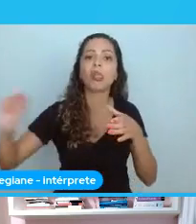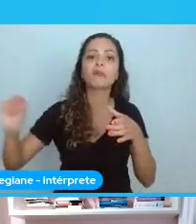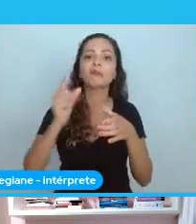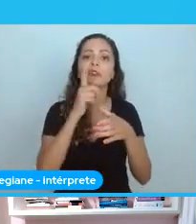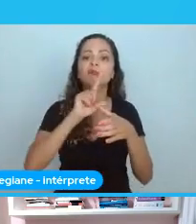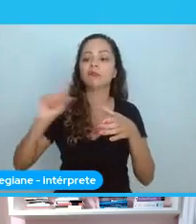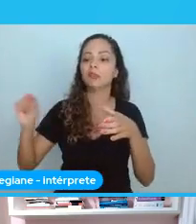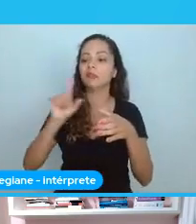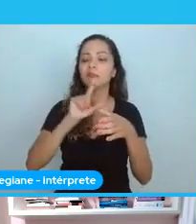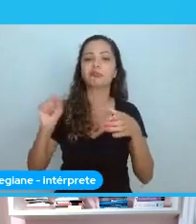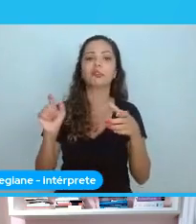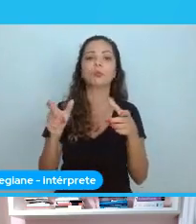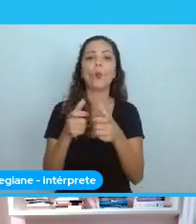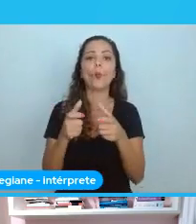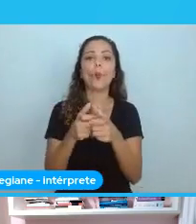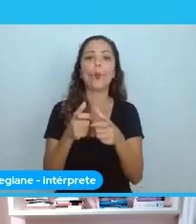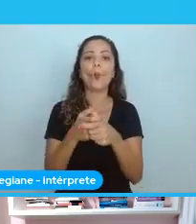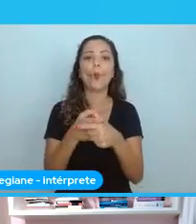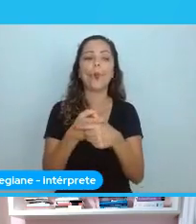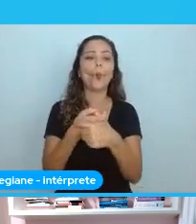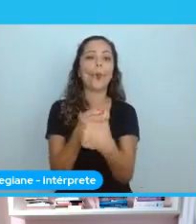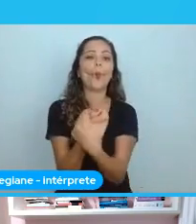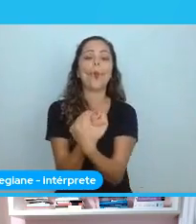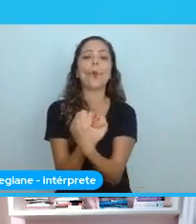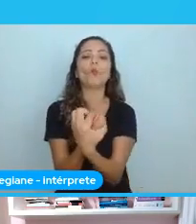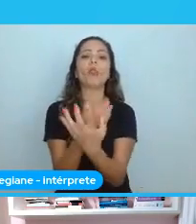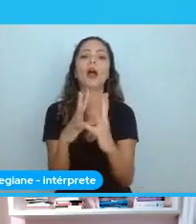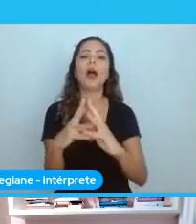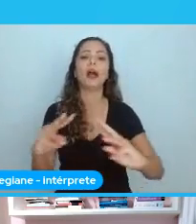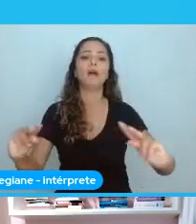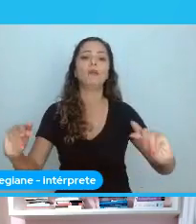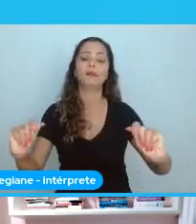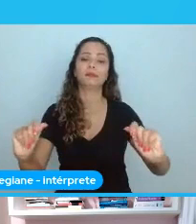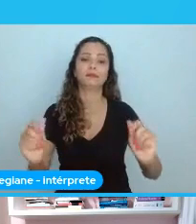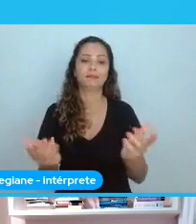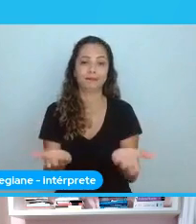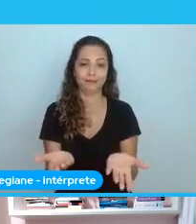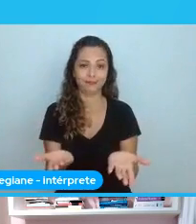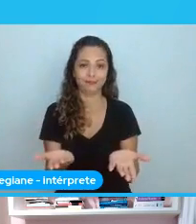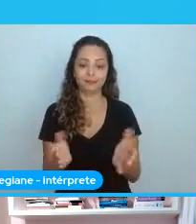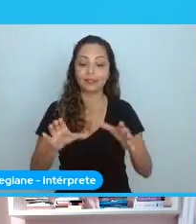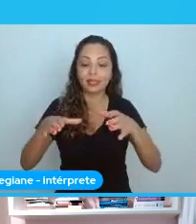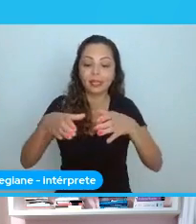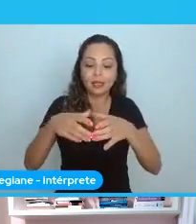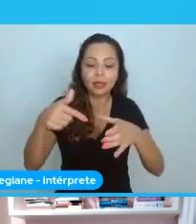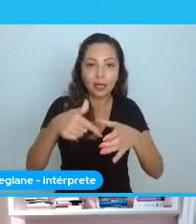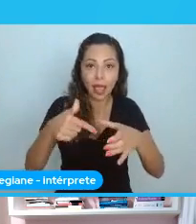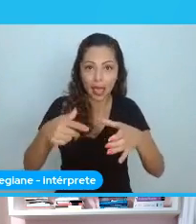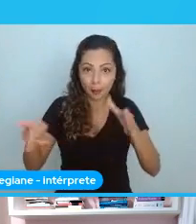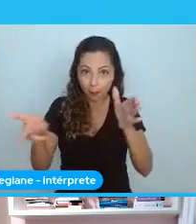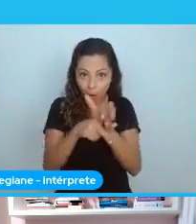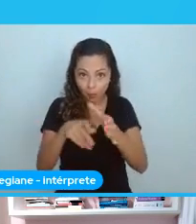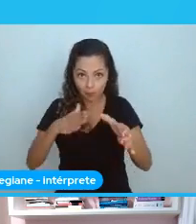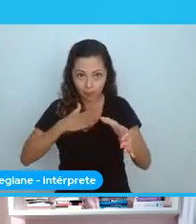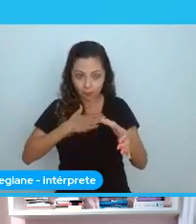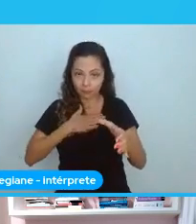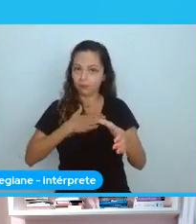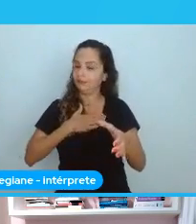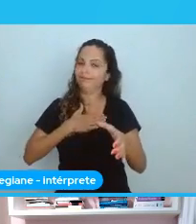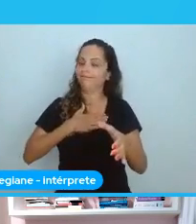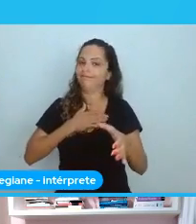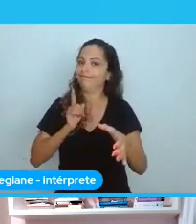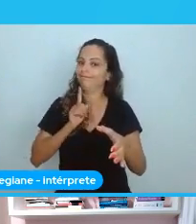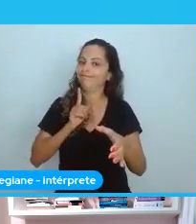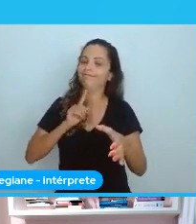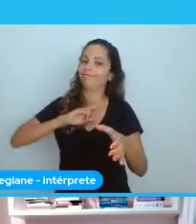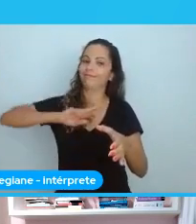Não tem. A coisa vai cair. Então, entender que essa comunidade não lhe pertence. Não é uma posse sua. Eu acho que foi um dos maiores